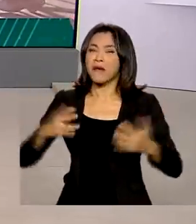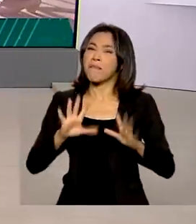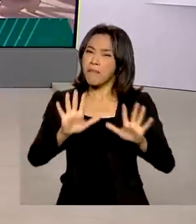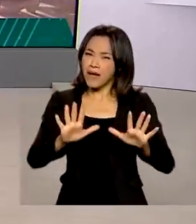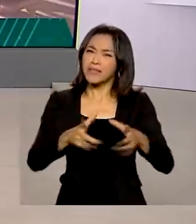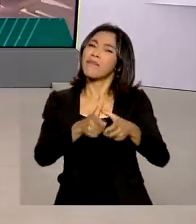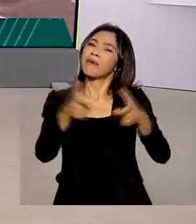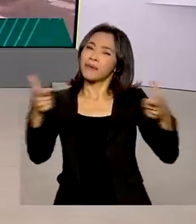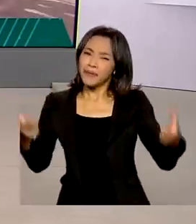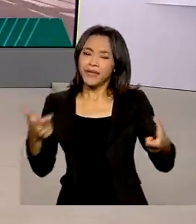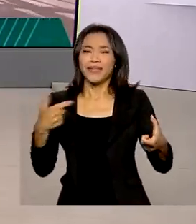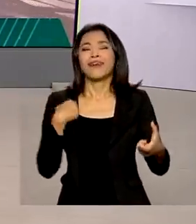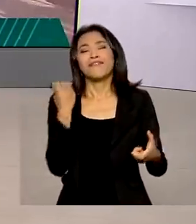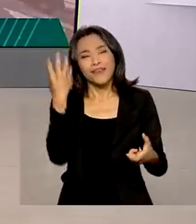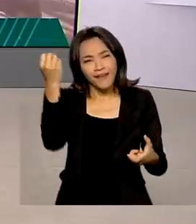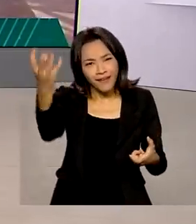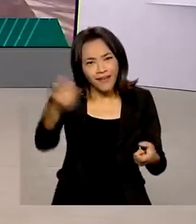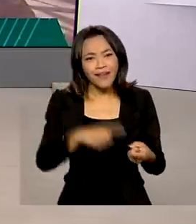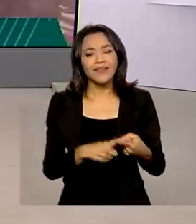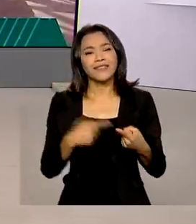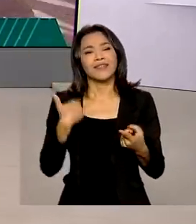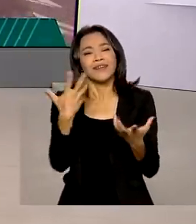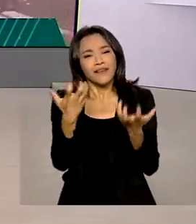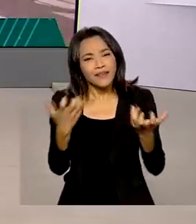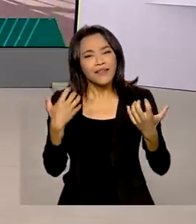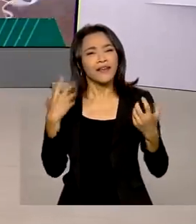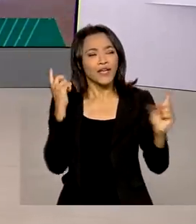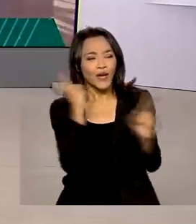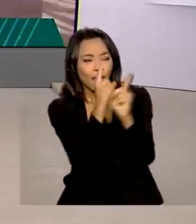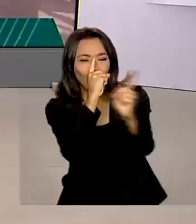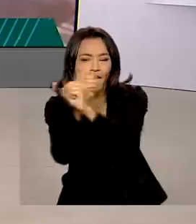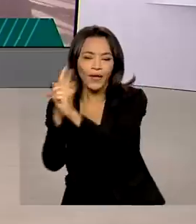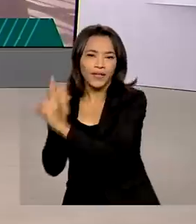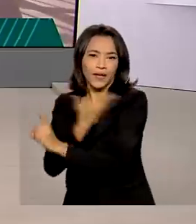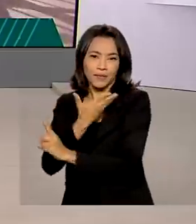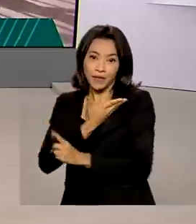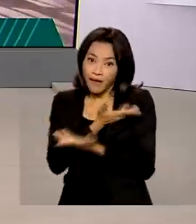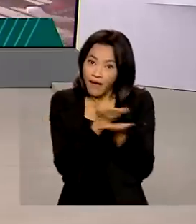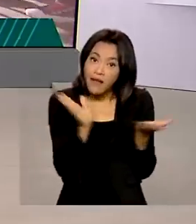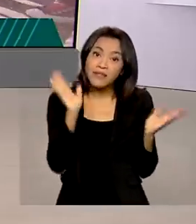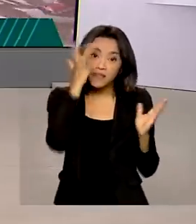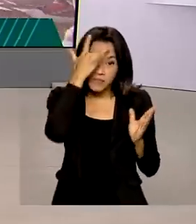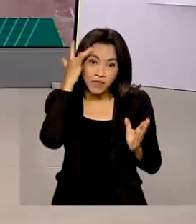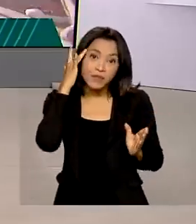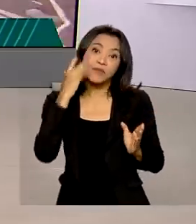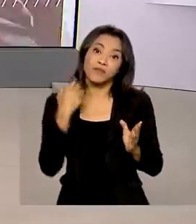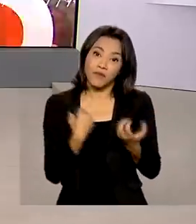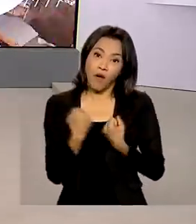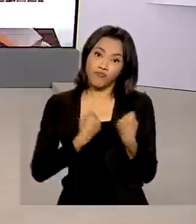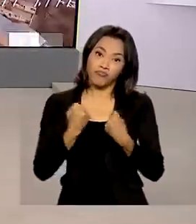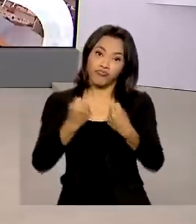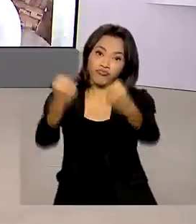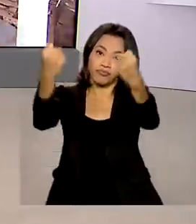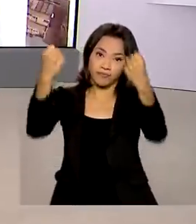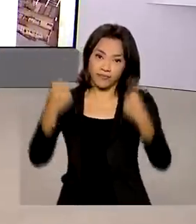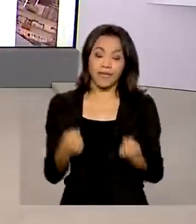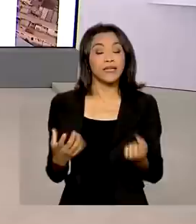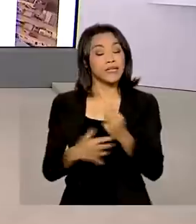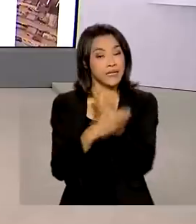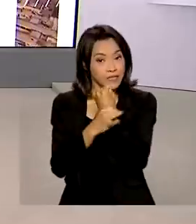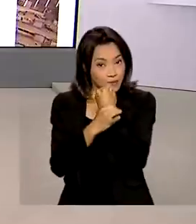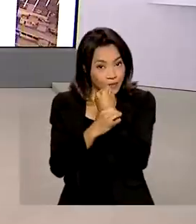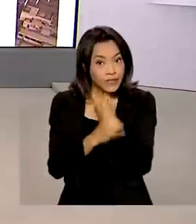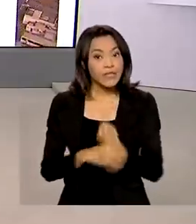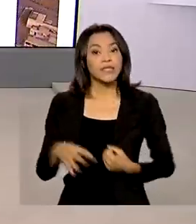para descansar, visitar parentes e reunir amigos. Grande parte dessas pessoas vai pegar a estrada. E para garantir a segurança,